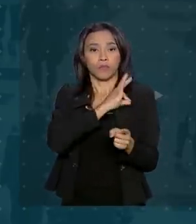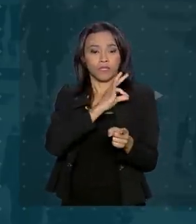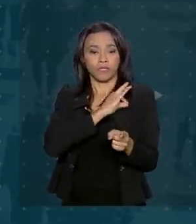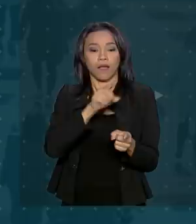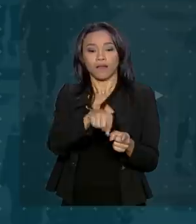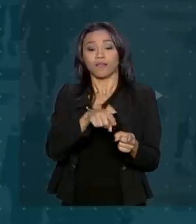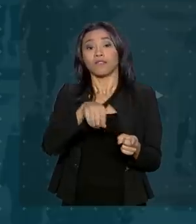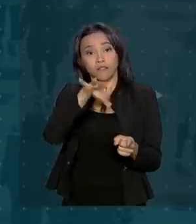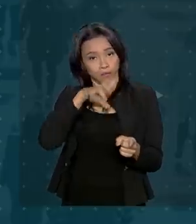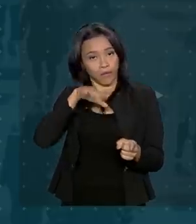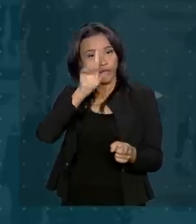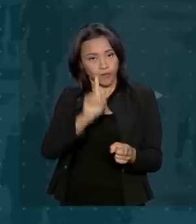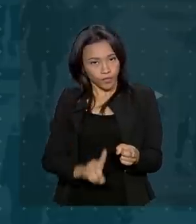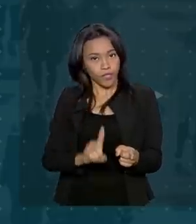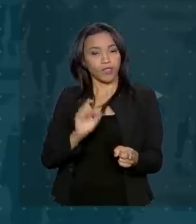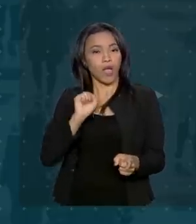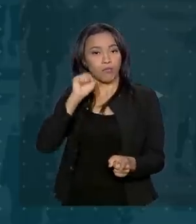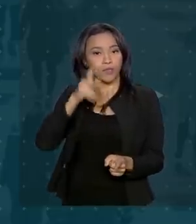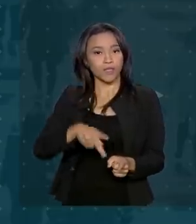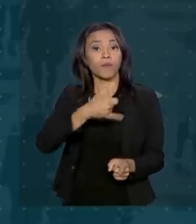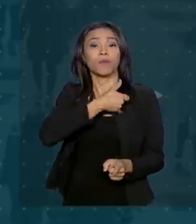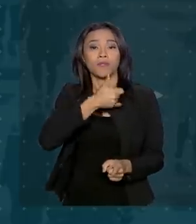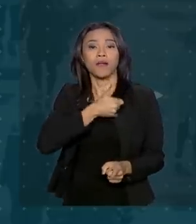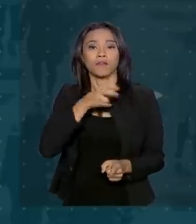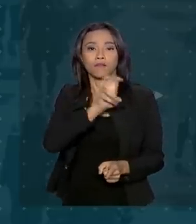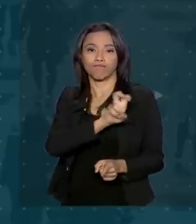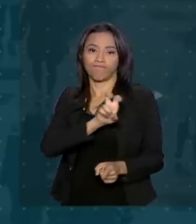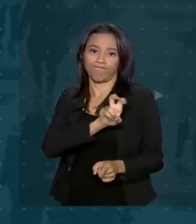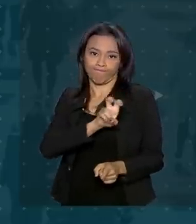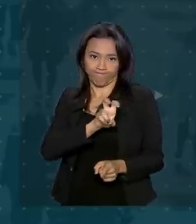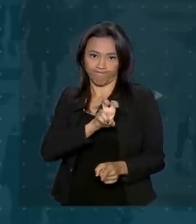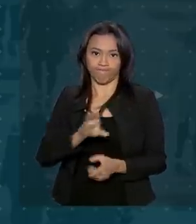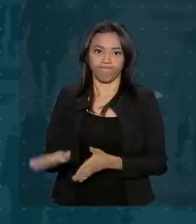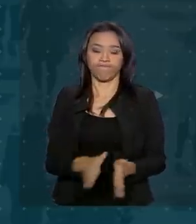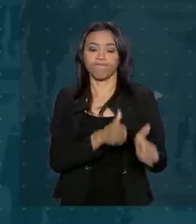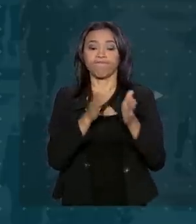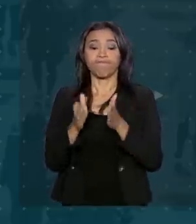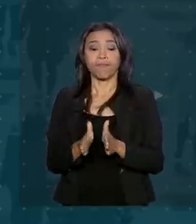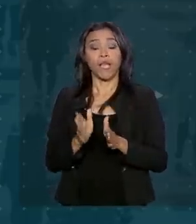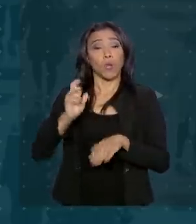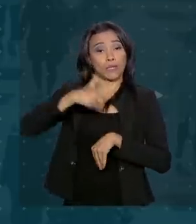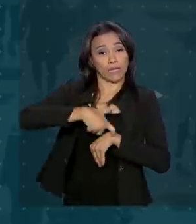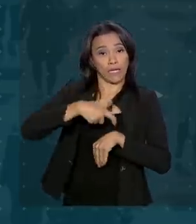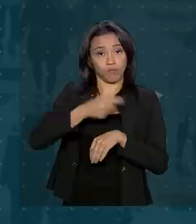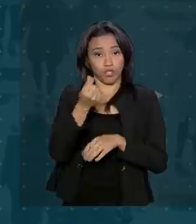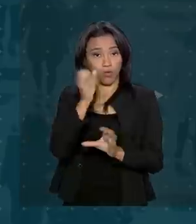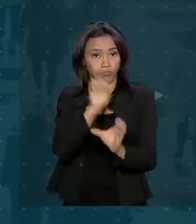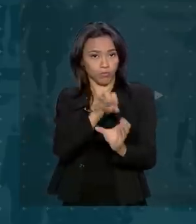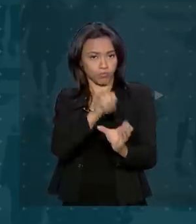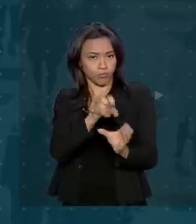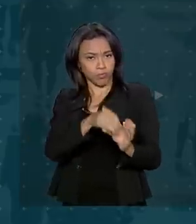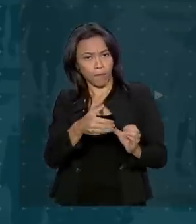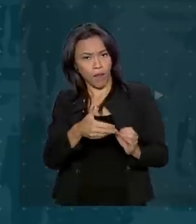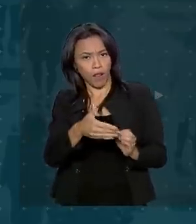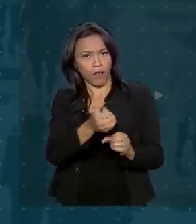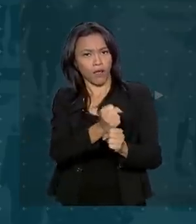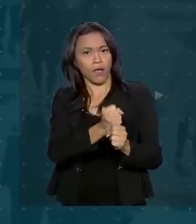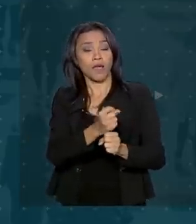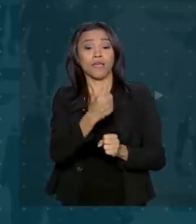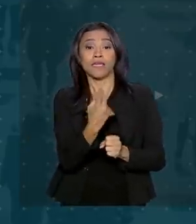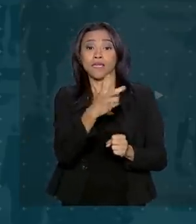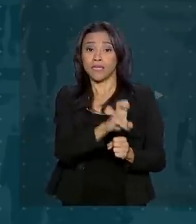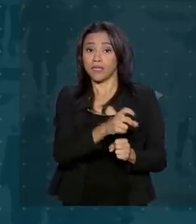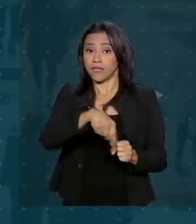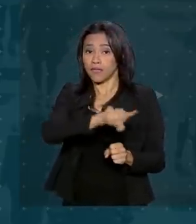passam a ter direito à aposentadoria aos 55 anos. O tempo mínimo de contribuição passa a ser de 15 anos para